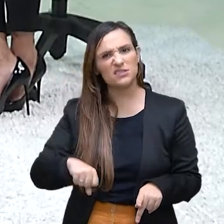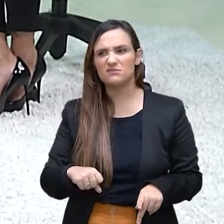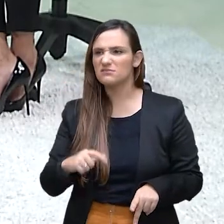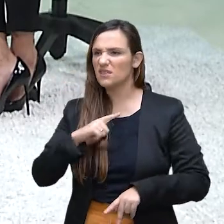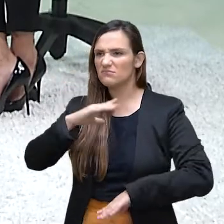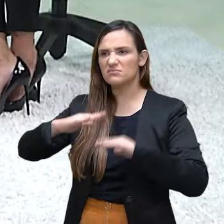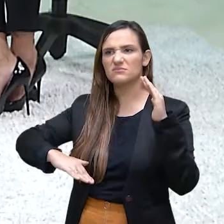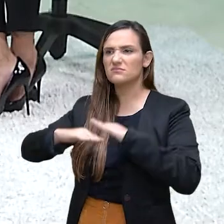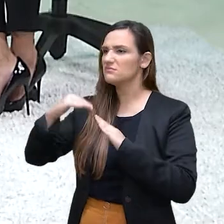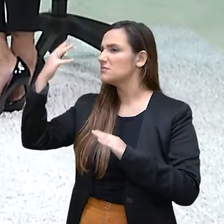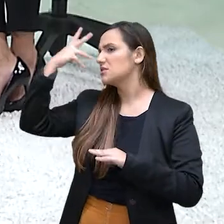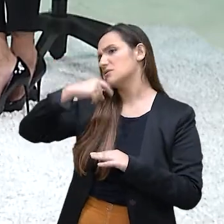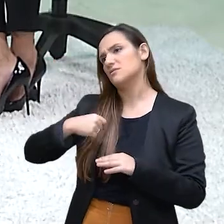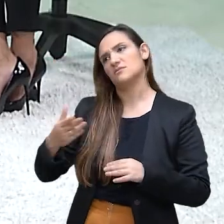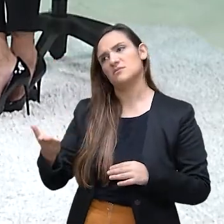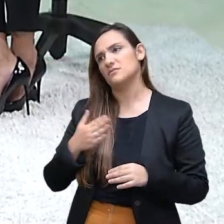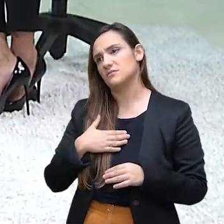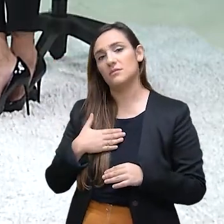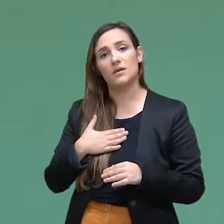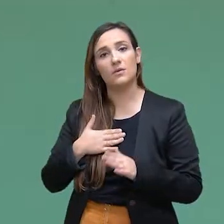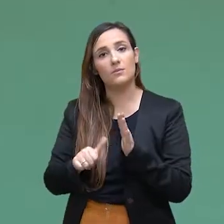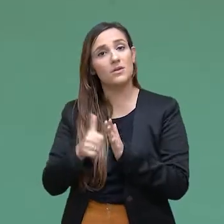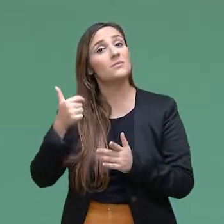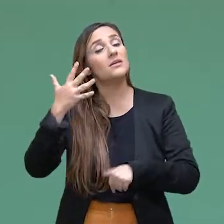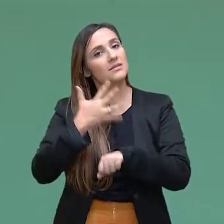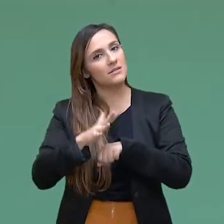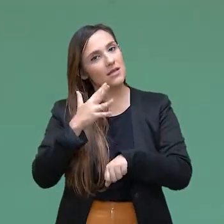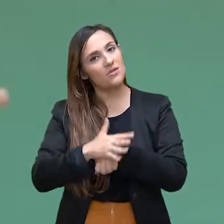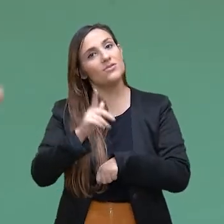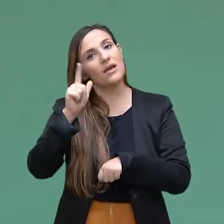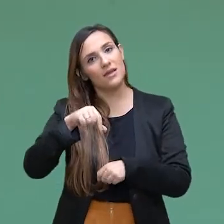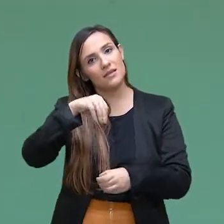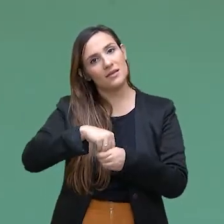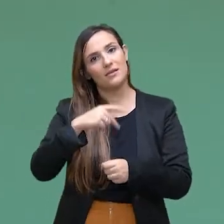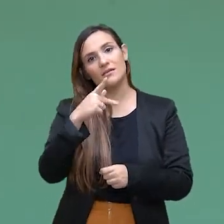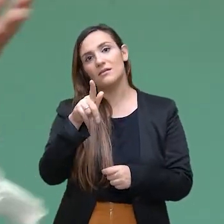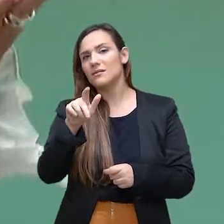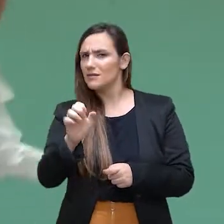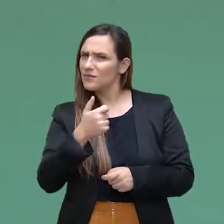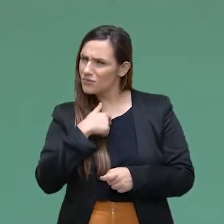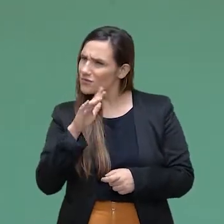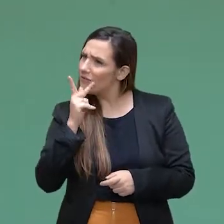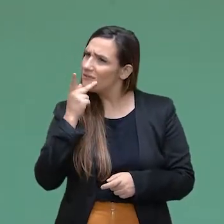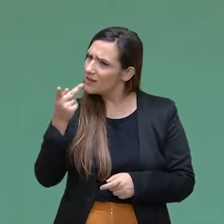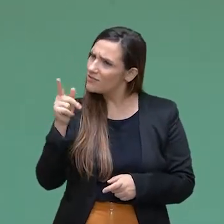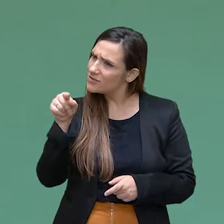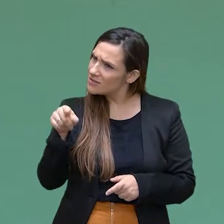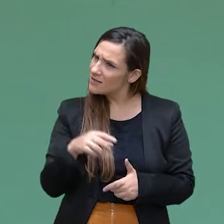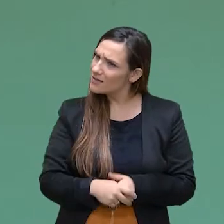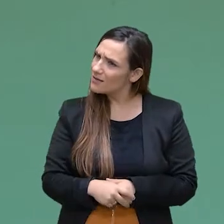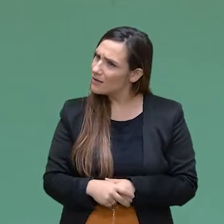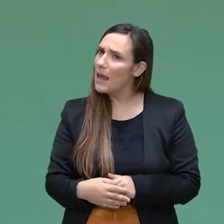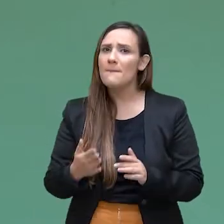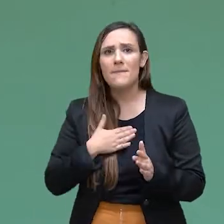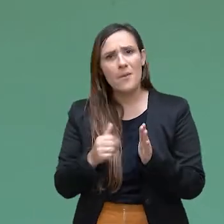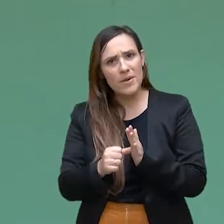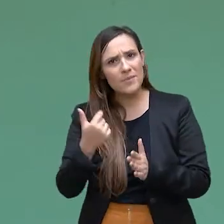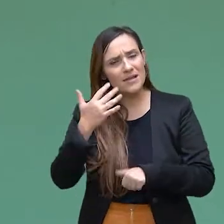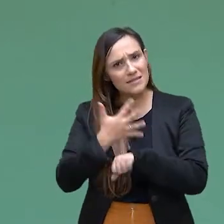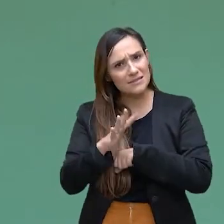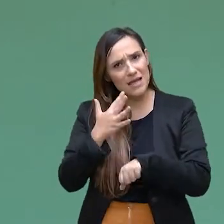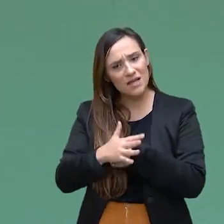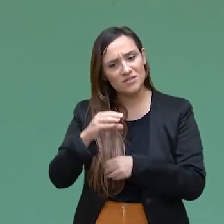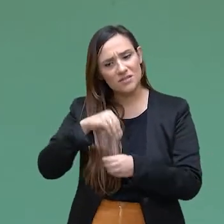que elas têm uma carreira linda. O meu primeiro estágio, quando eu entrei na faculdade, foi dentro da PGE. Não sei se eu já te contei isso, mas foi o meu primeiro